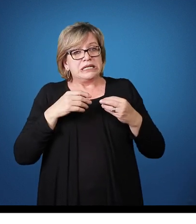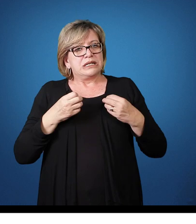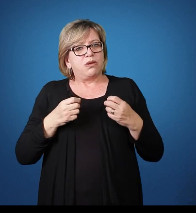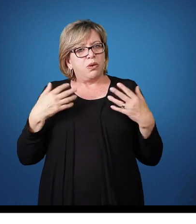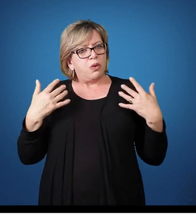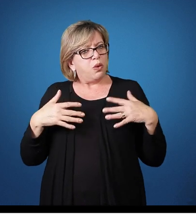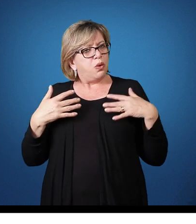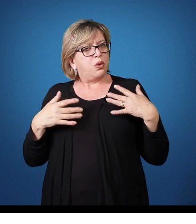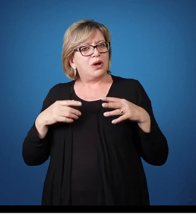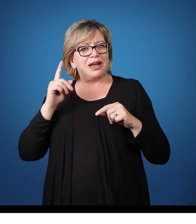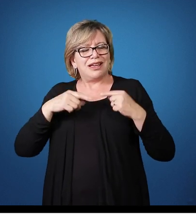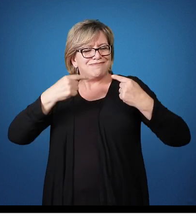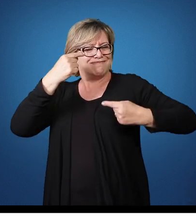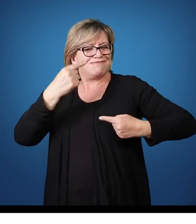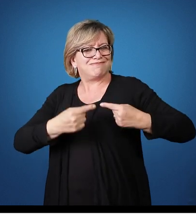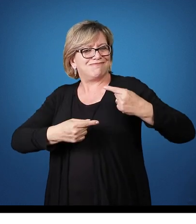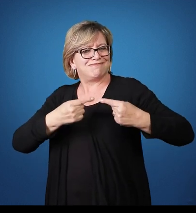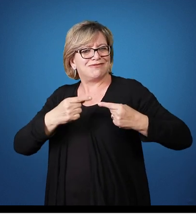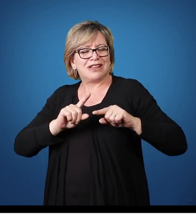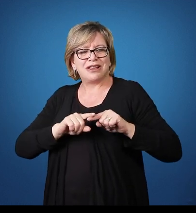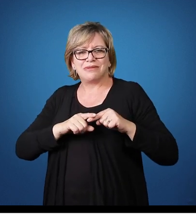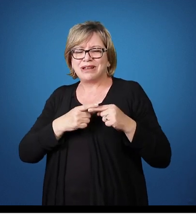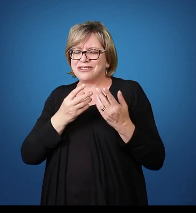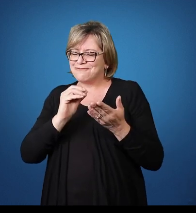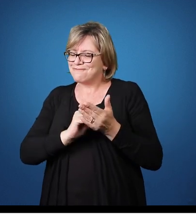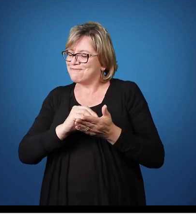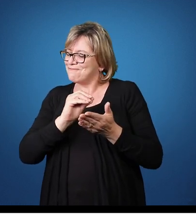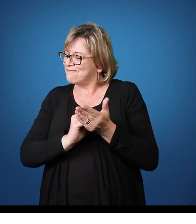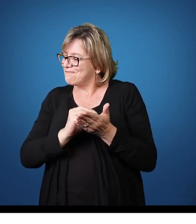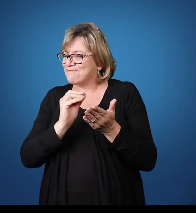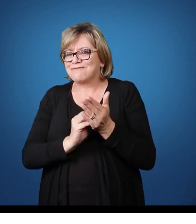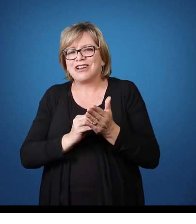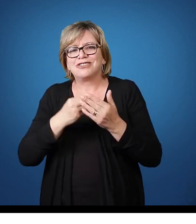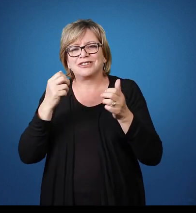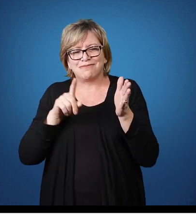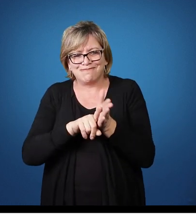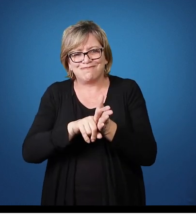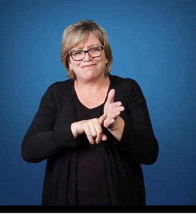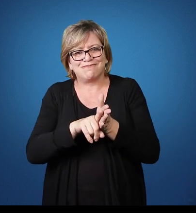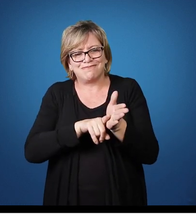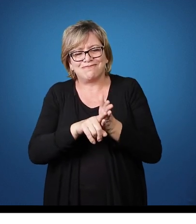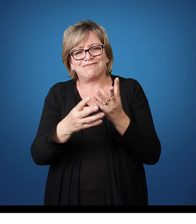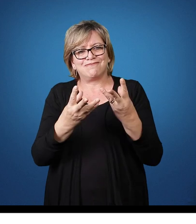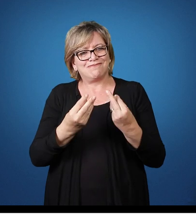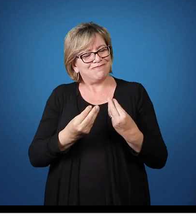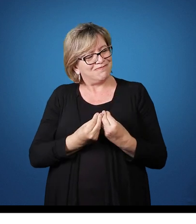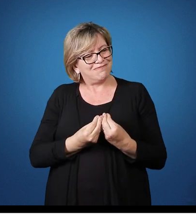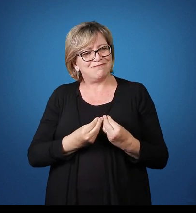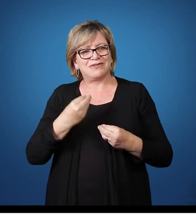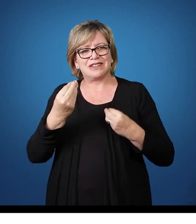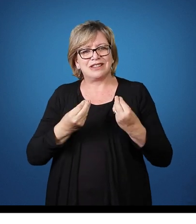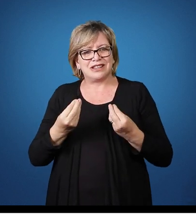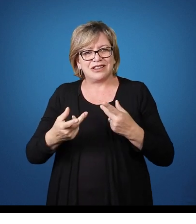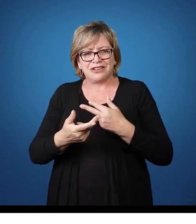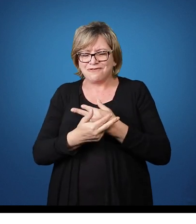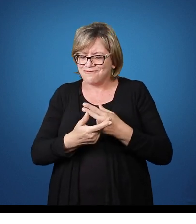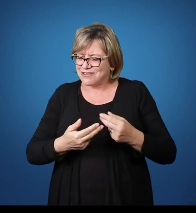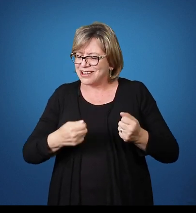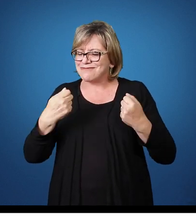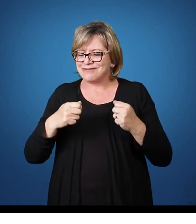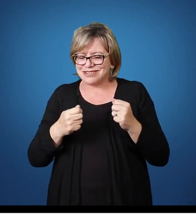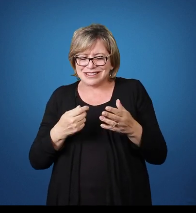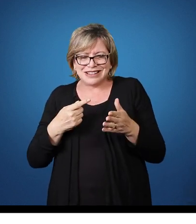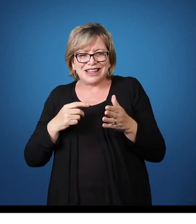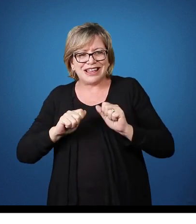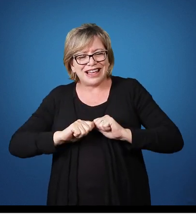bastante discutido Mas é que ainda falta muito a ser pesquisado Muitas coisas ainda